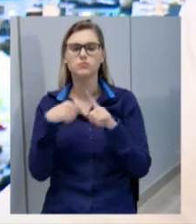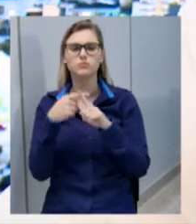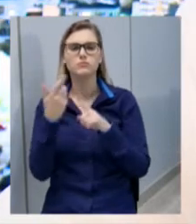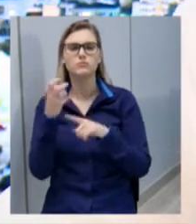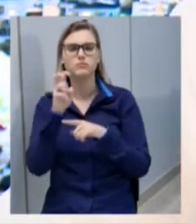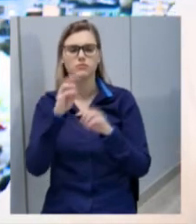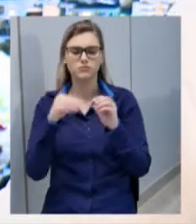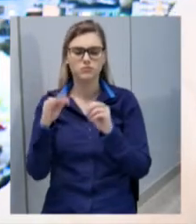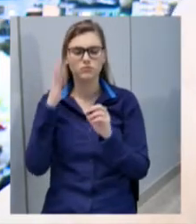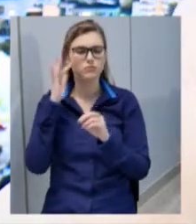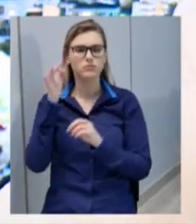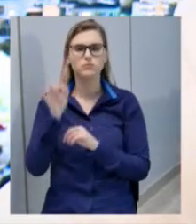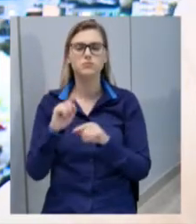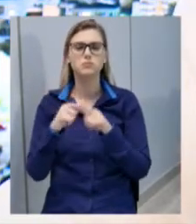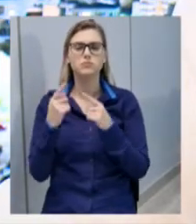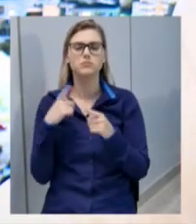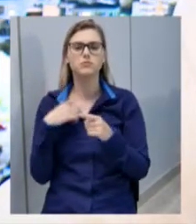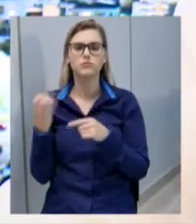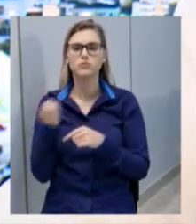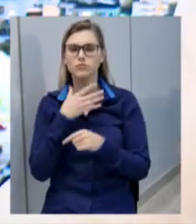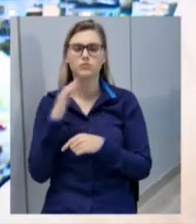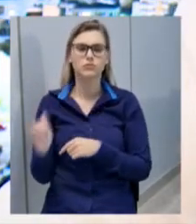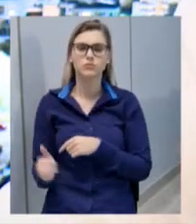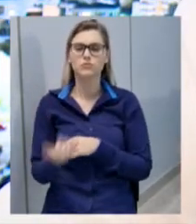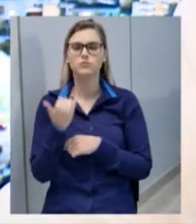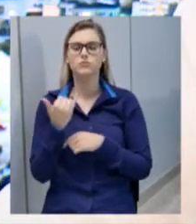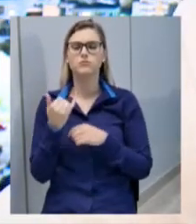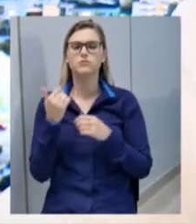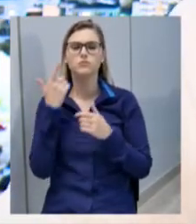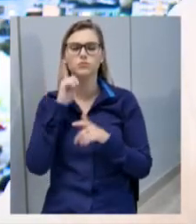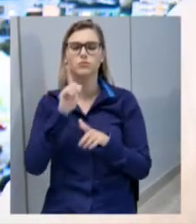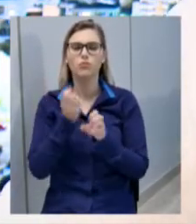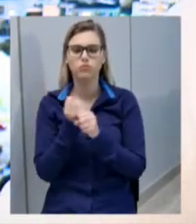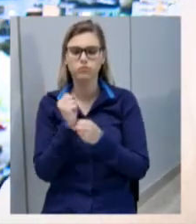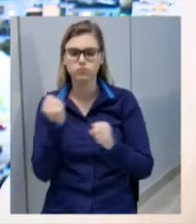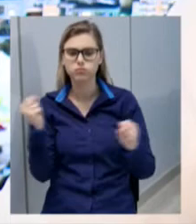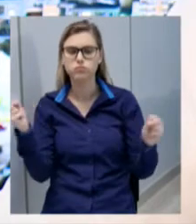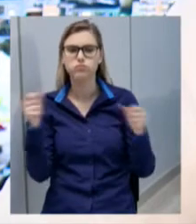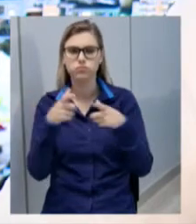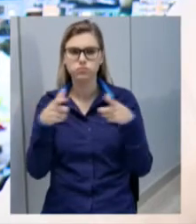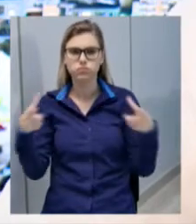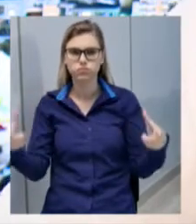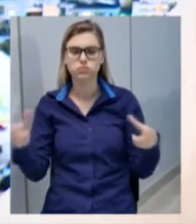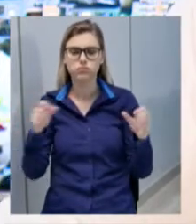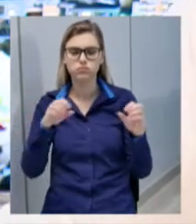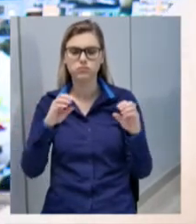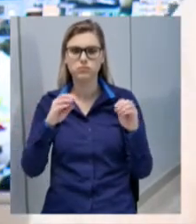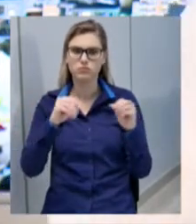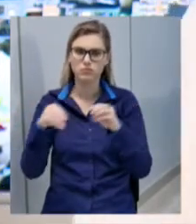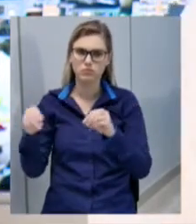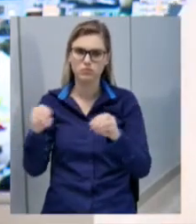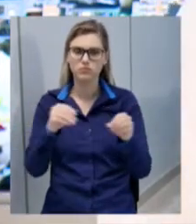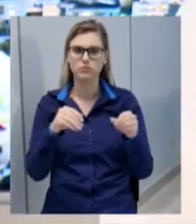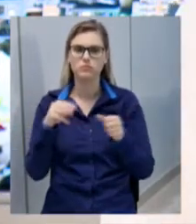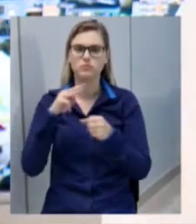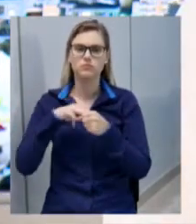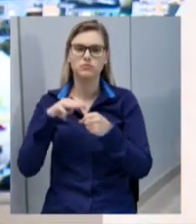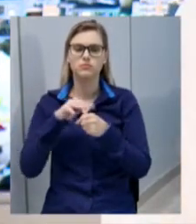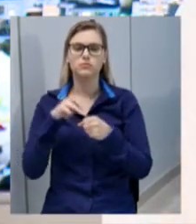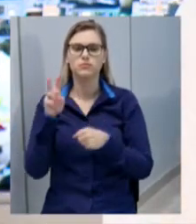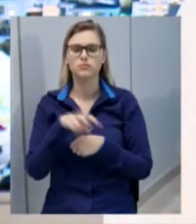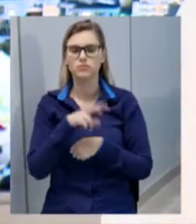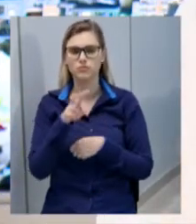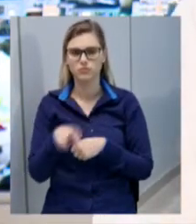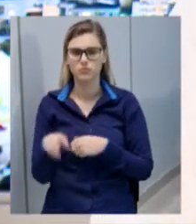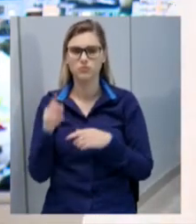oportunidade para que possamos ampliar a área industrial e os investimentos no município de Xancherê. Então, uma notícia importante,